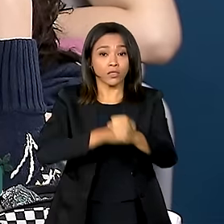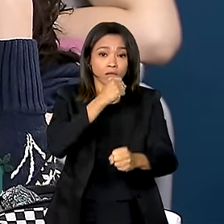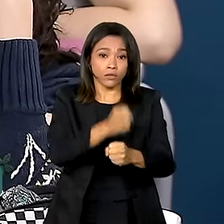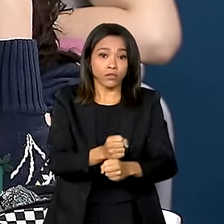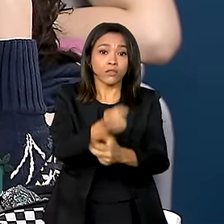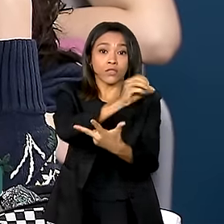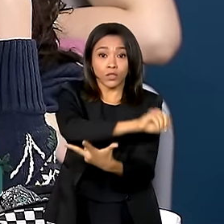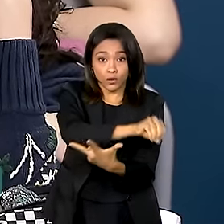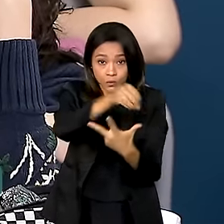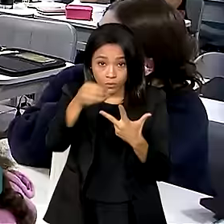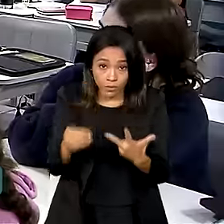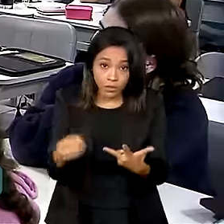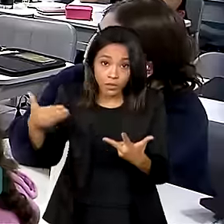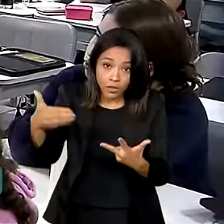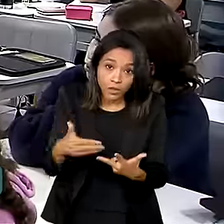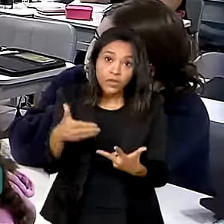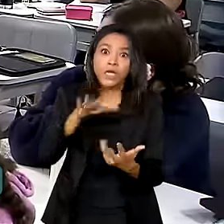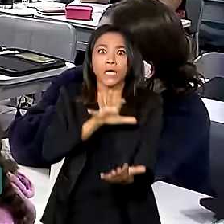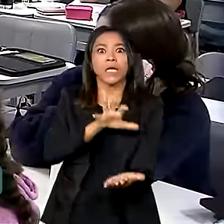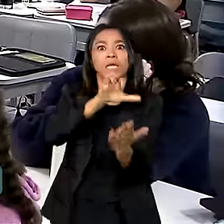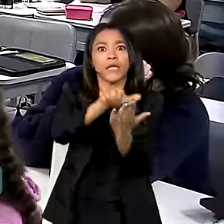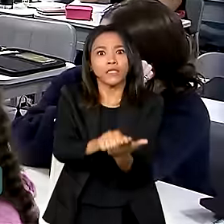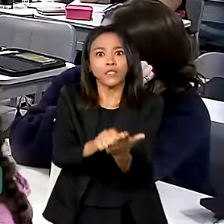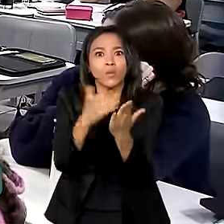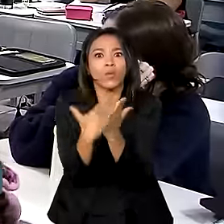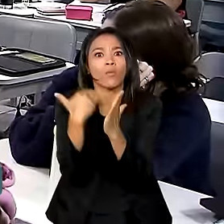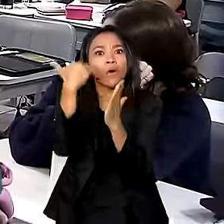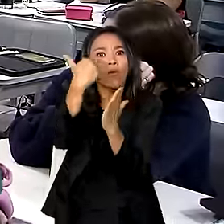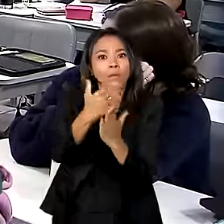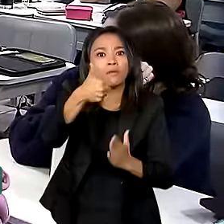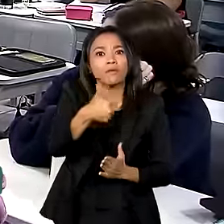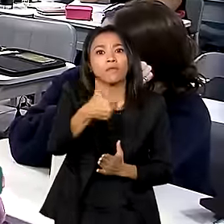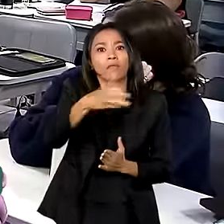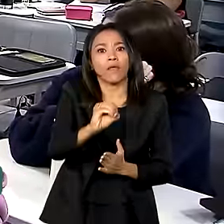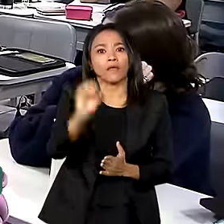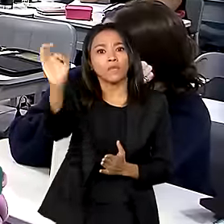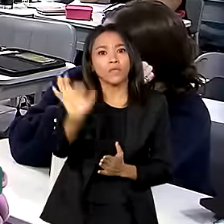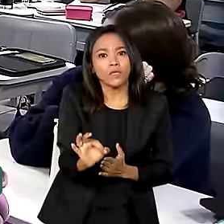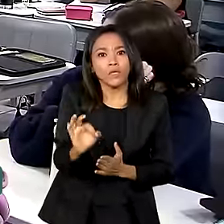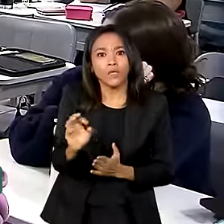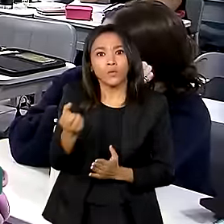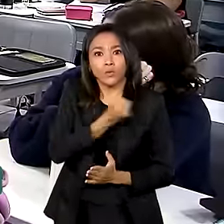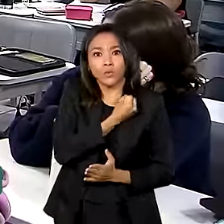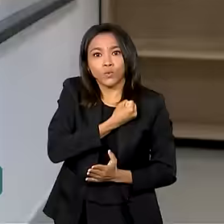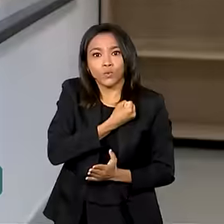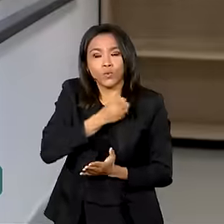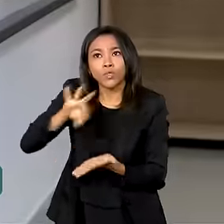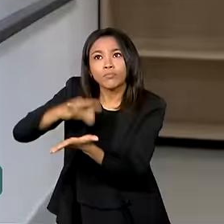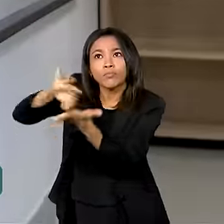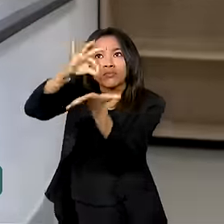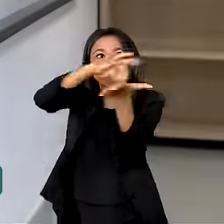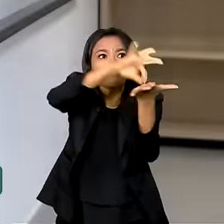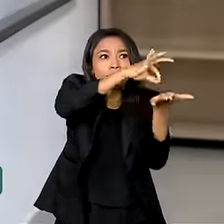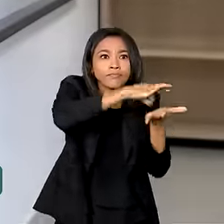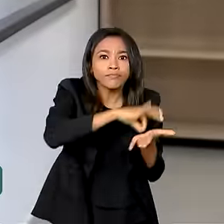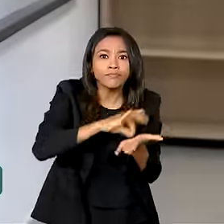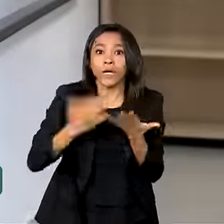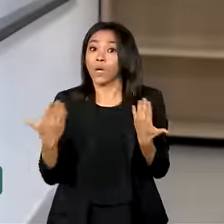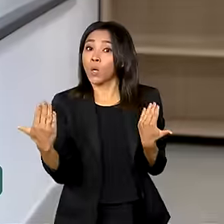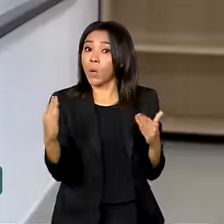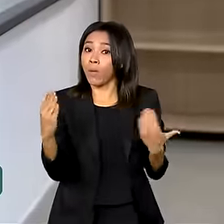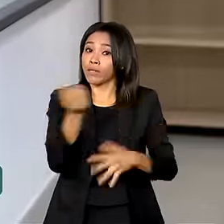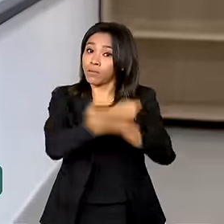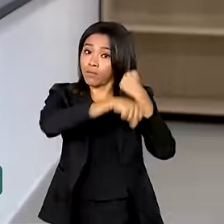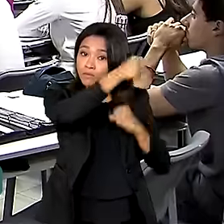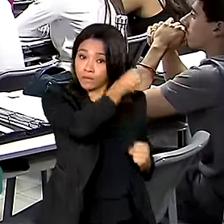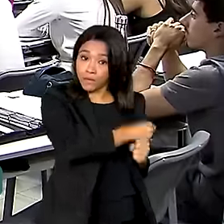Nacional do Ensino Médio registrou um aumento de 10% no número de participantes em comparação ao